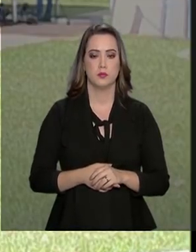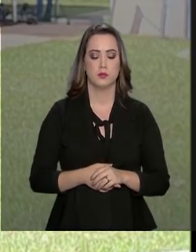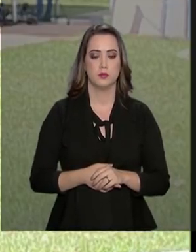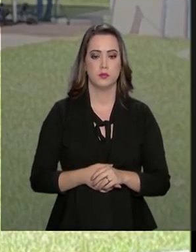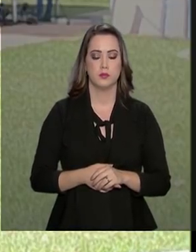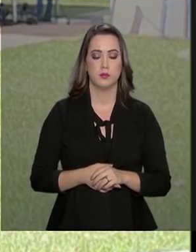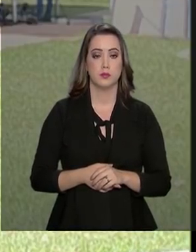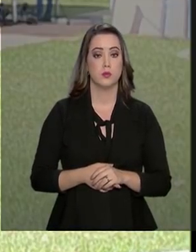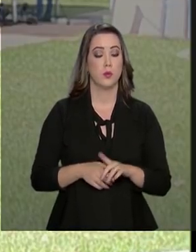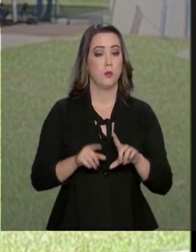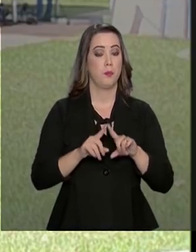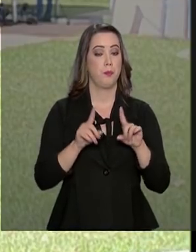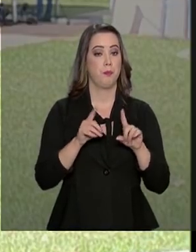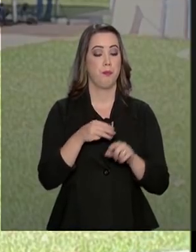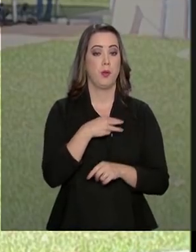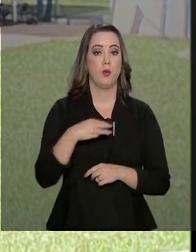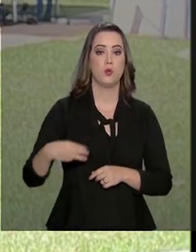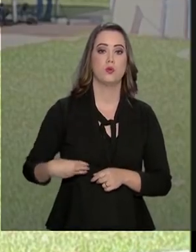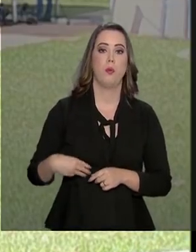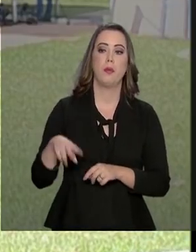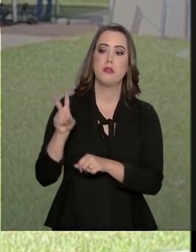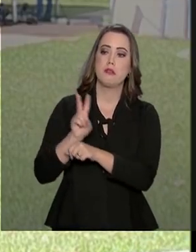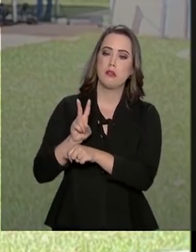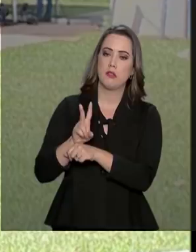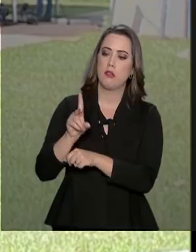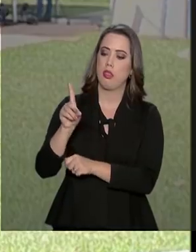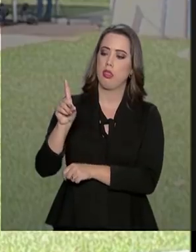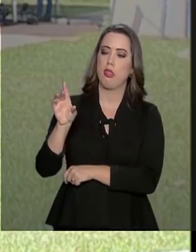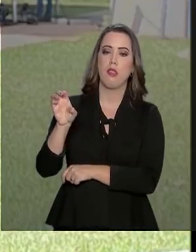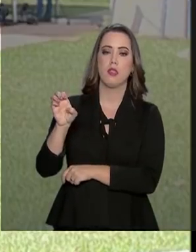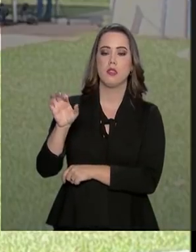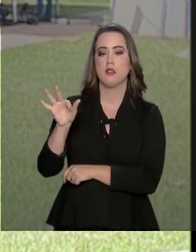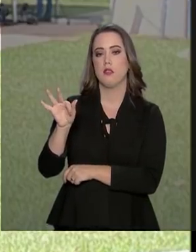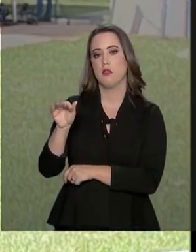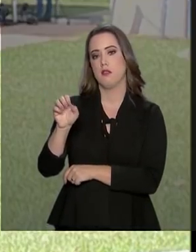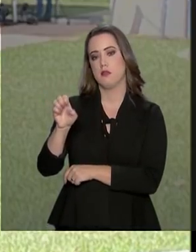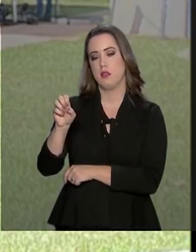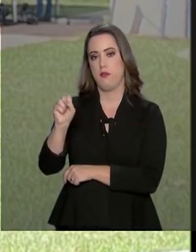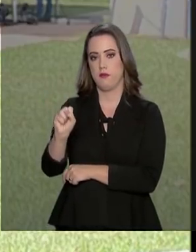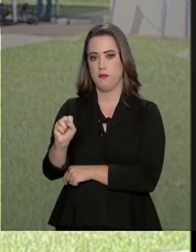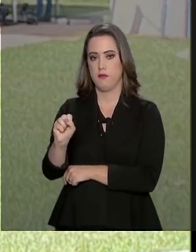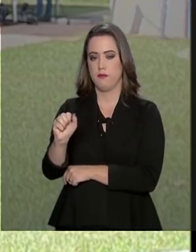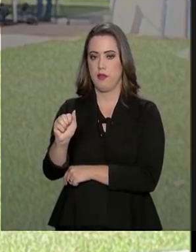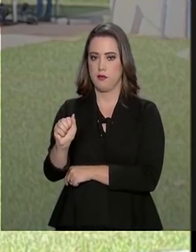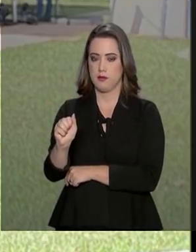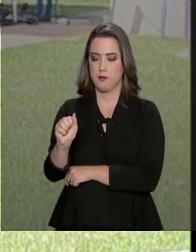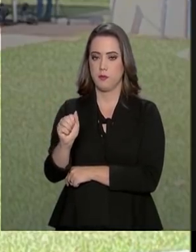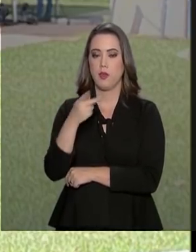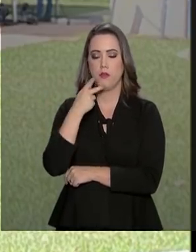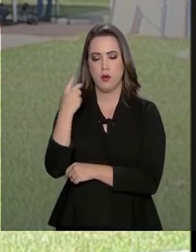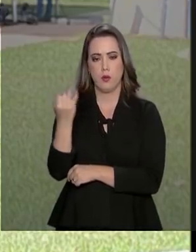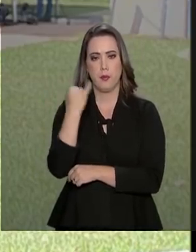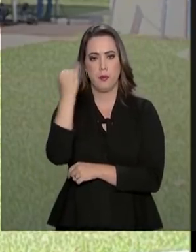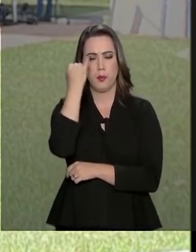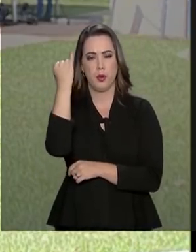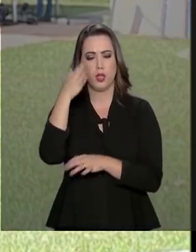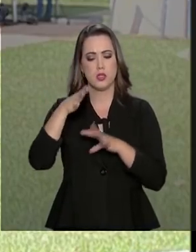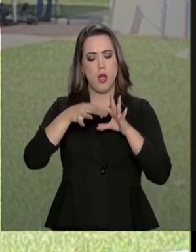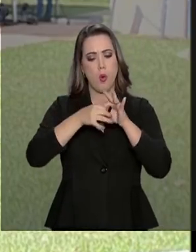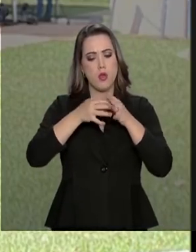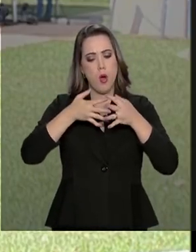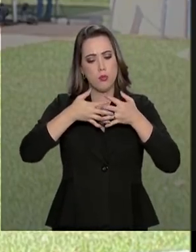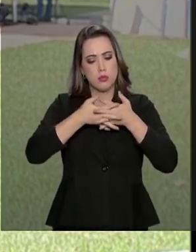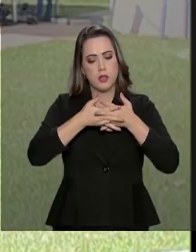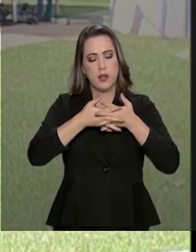Já o ministro da Defesa ele comentou a importância desse trabalho integrado entre os ministérios para garantir também